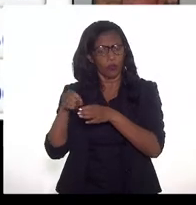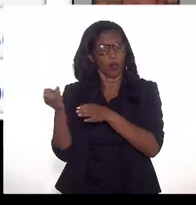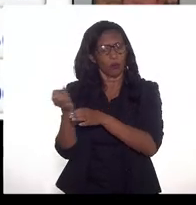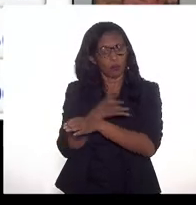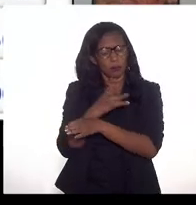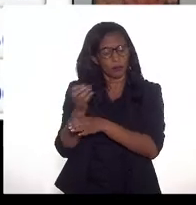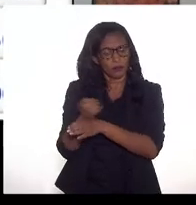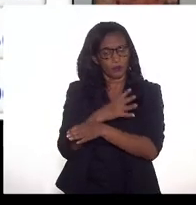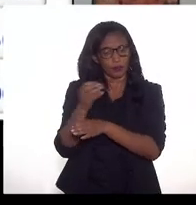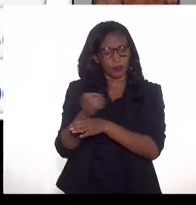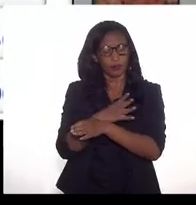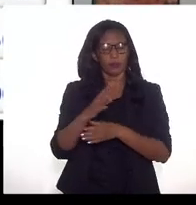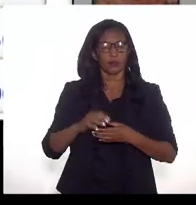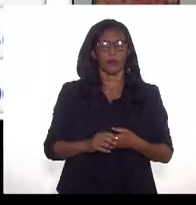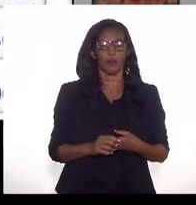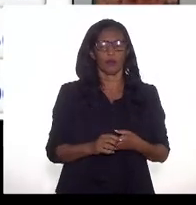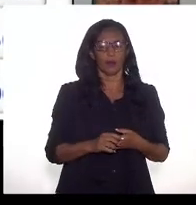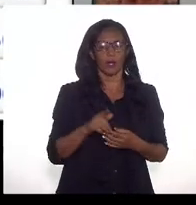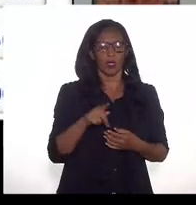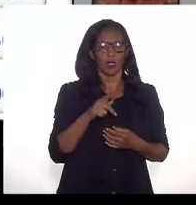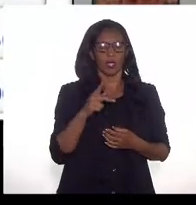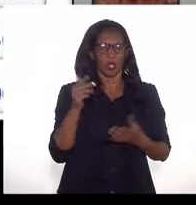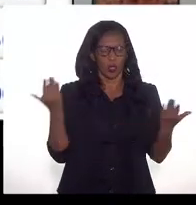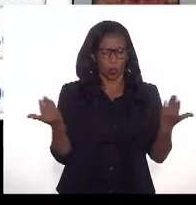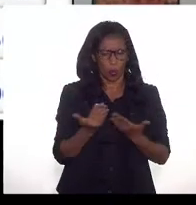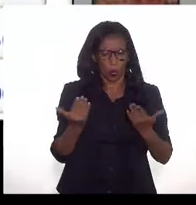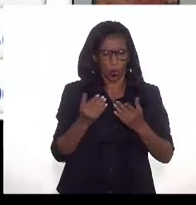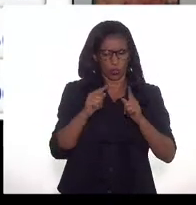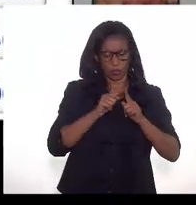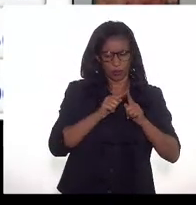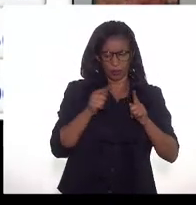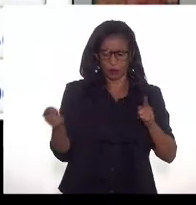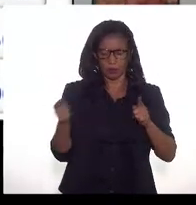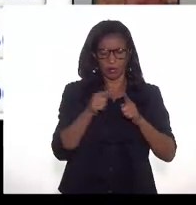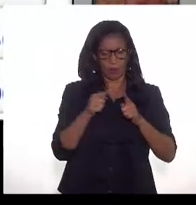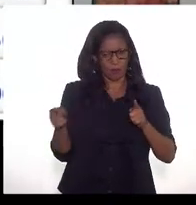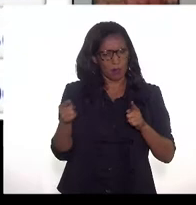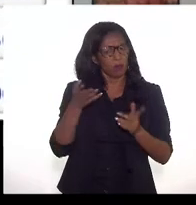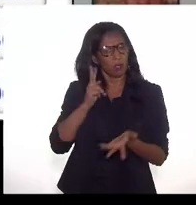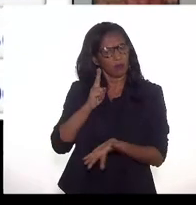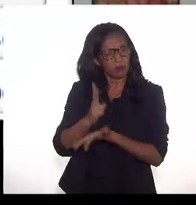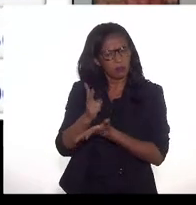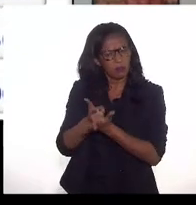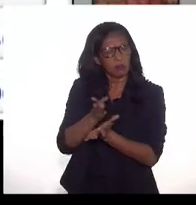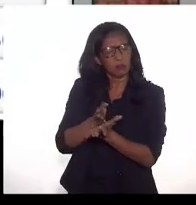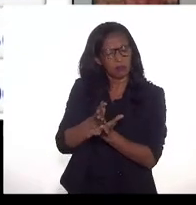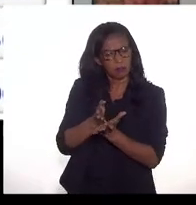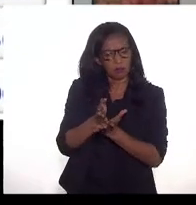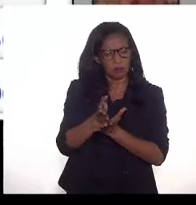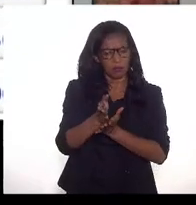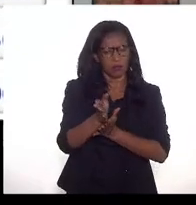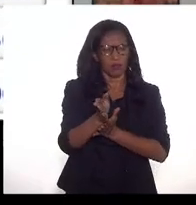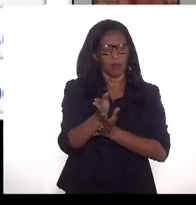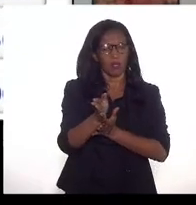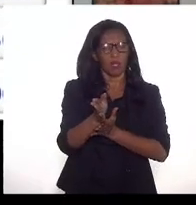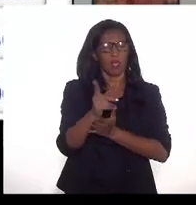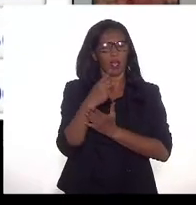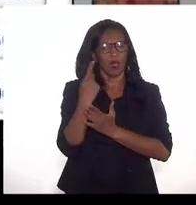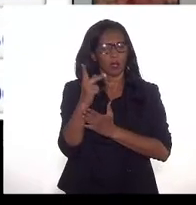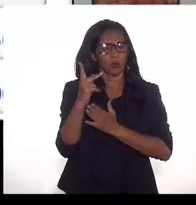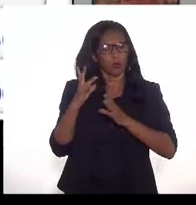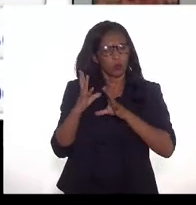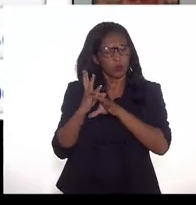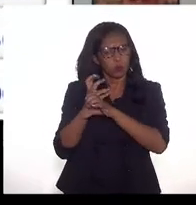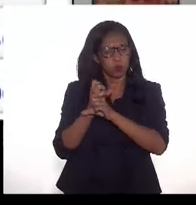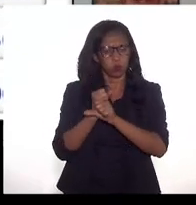gás adulto nesse trecho, ele deve seguir a sua alocação na dedução da